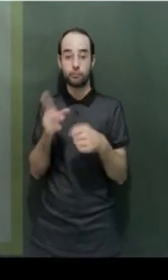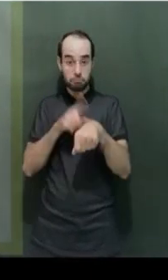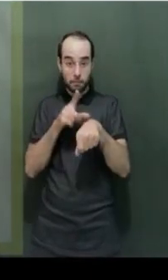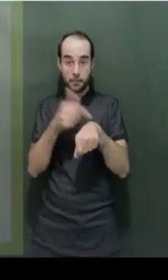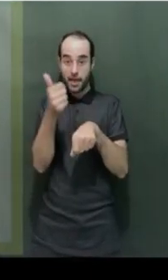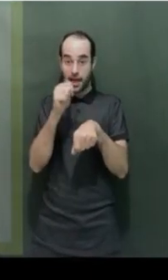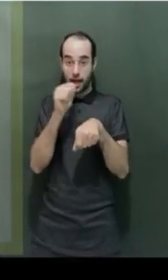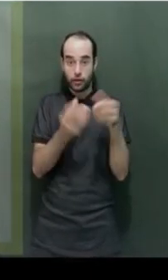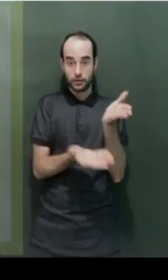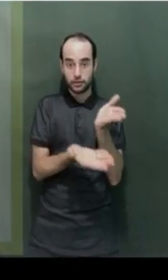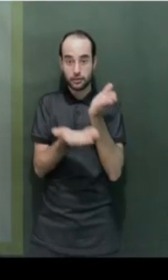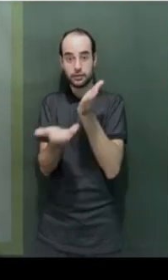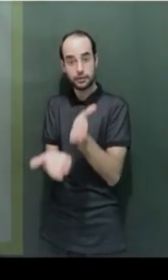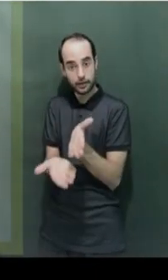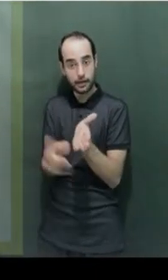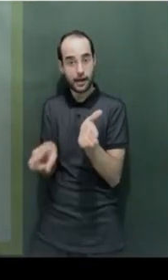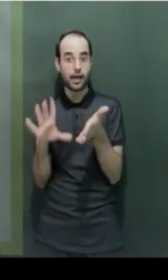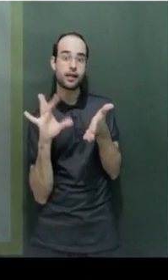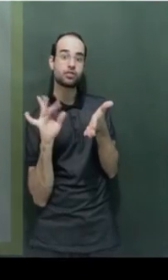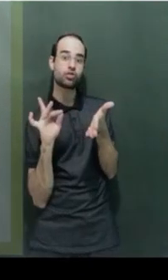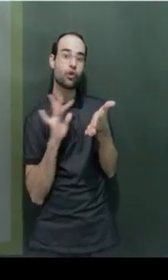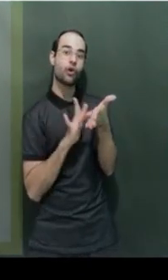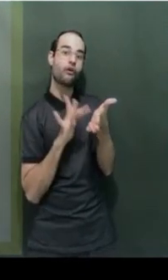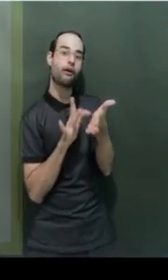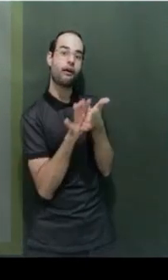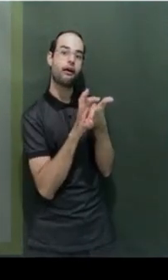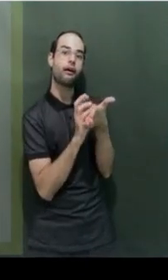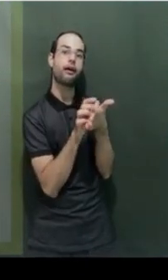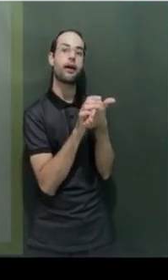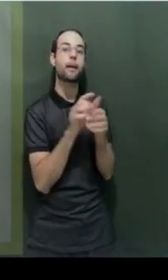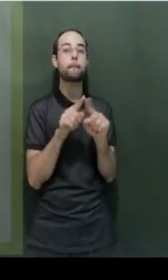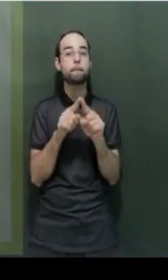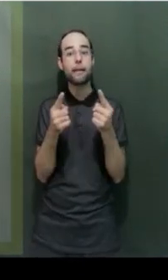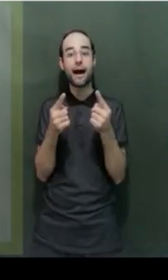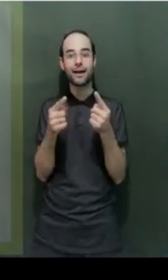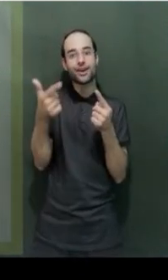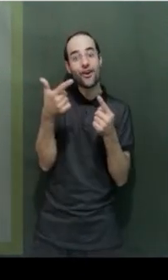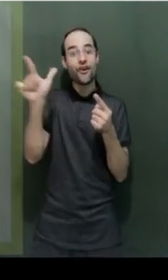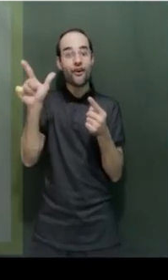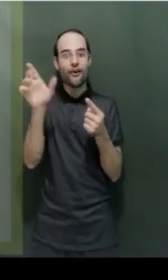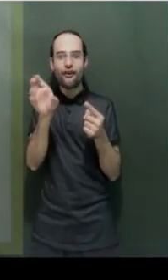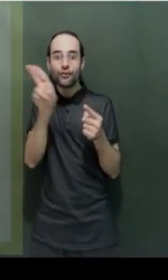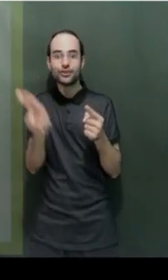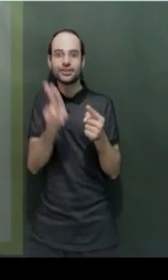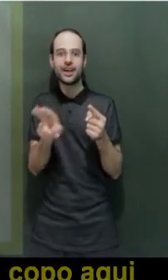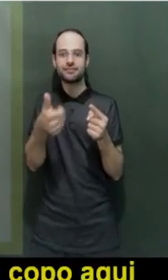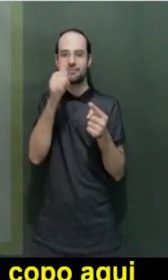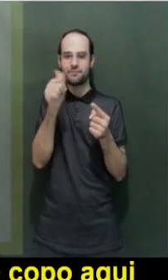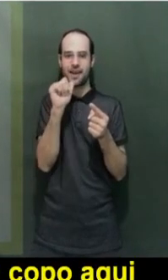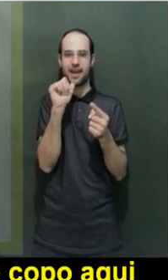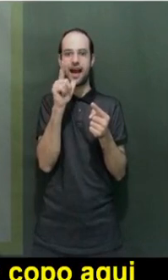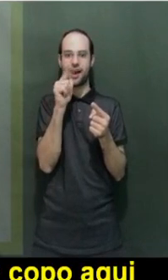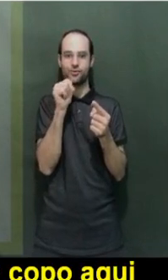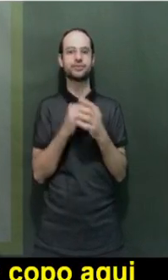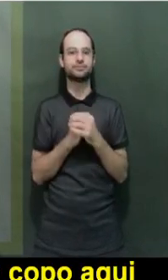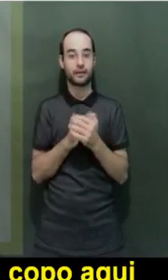eu for apresentar para a criança, ela vai tocar neste copo, porém, ela vai pegar outro copo para ir tomar água, tá? Então, ela vai começar